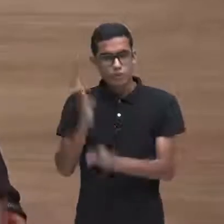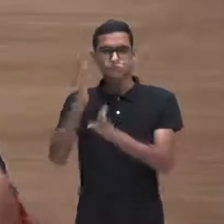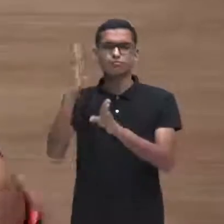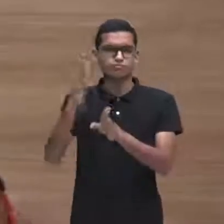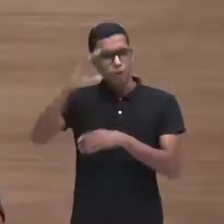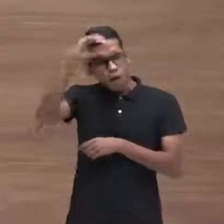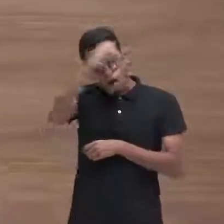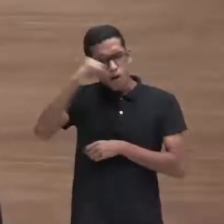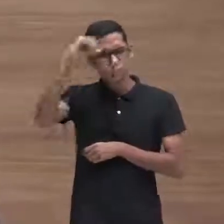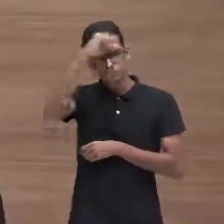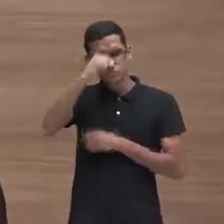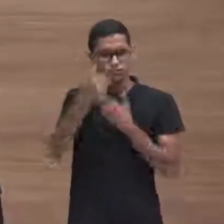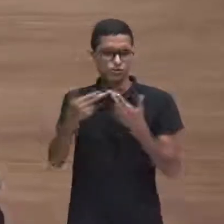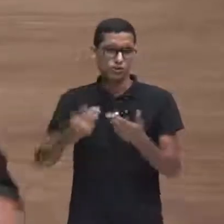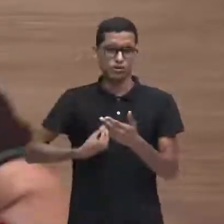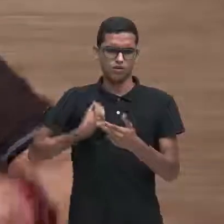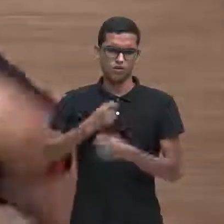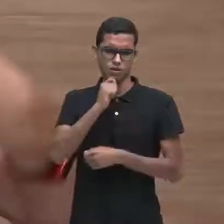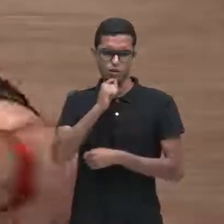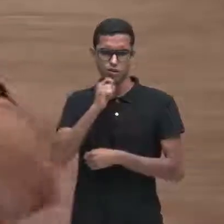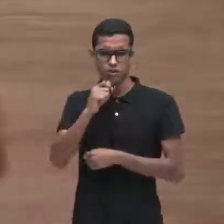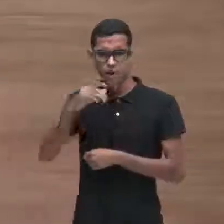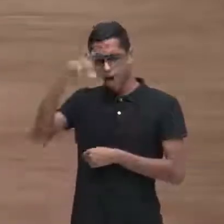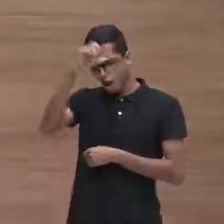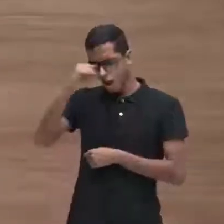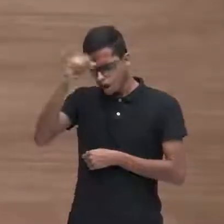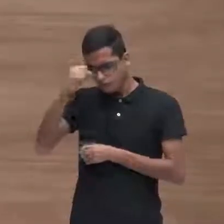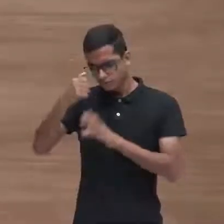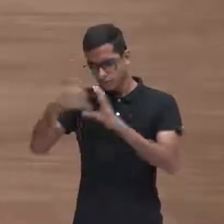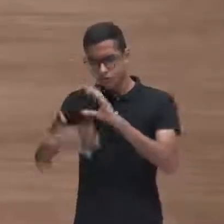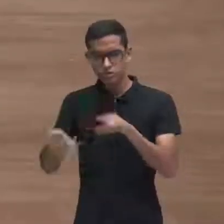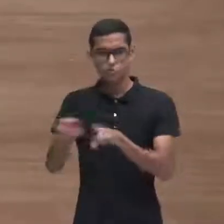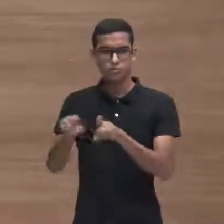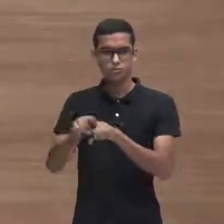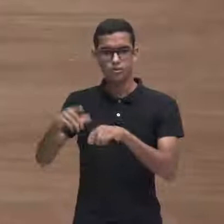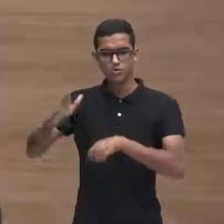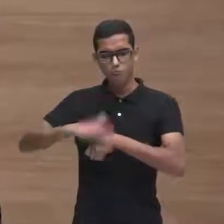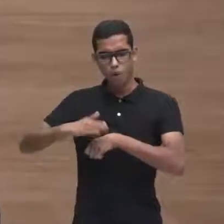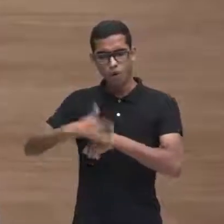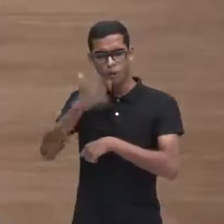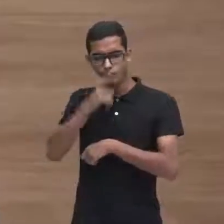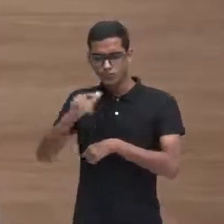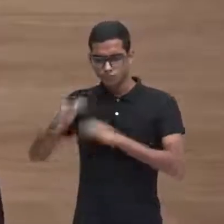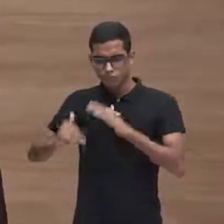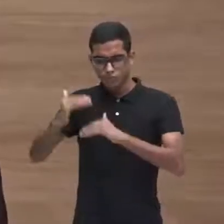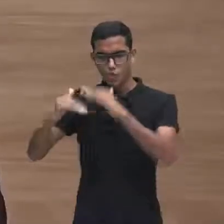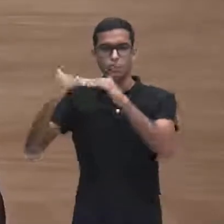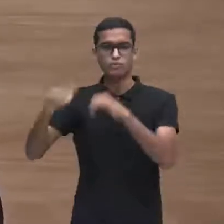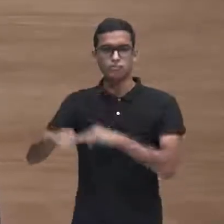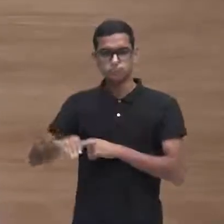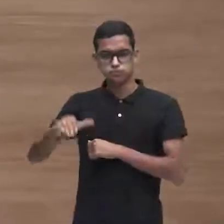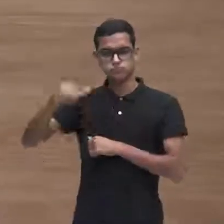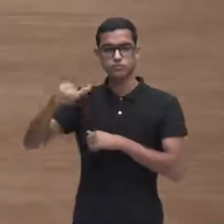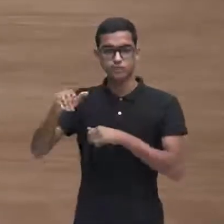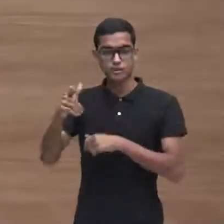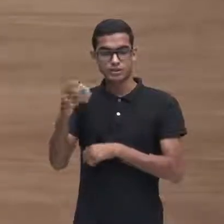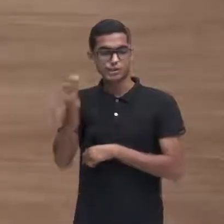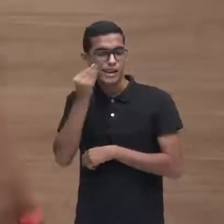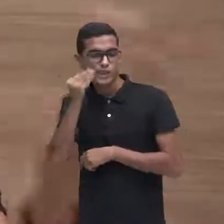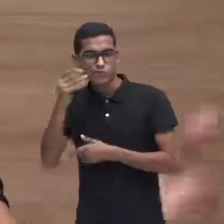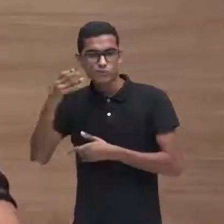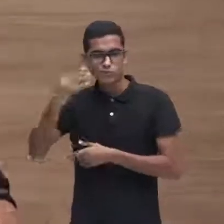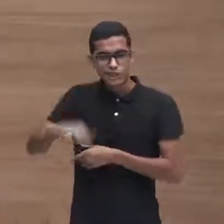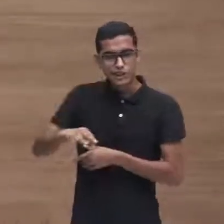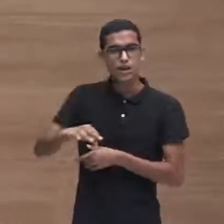descoberta de saber quem são de saber quem são como pais eles tentam acertar alguns não conseguem